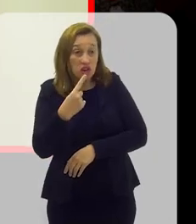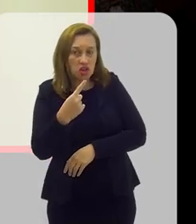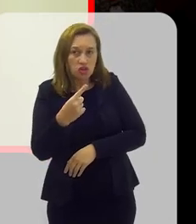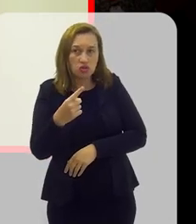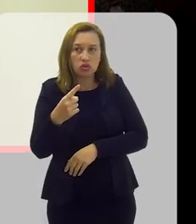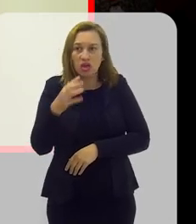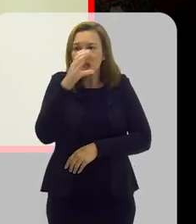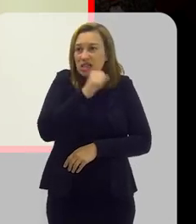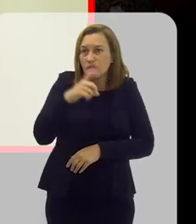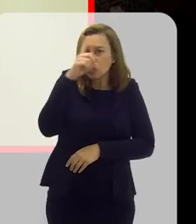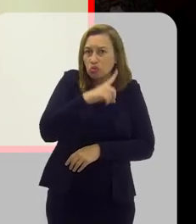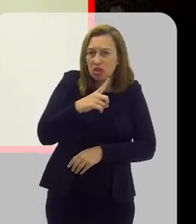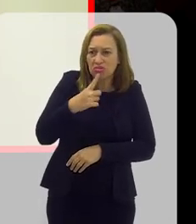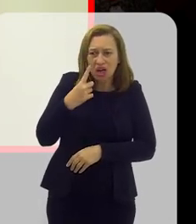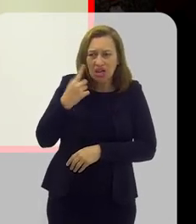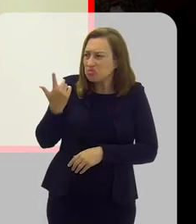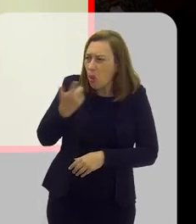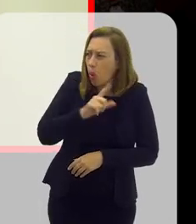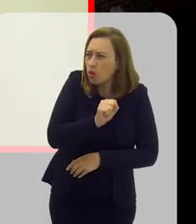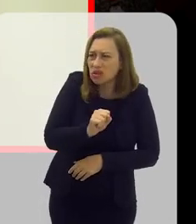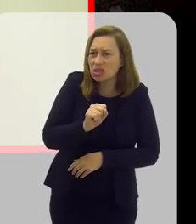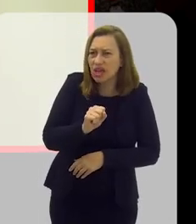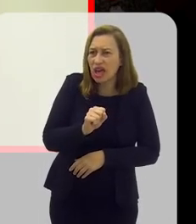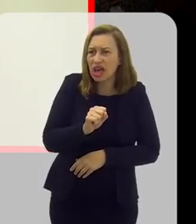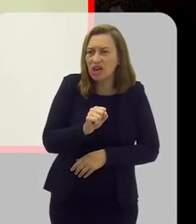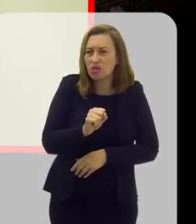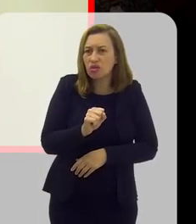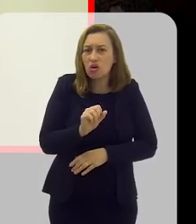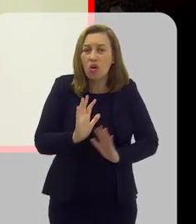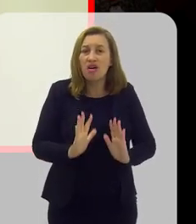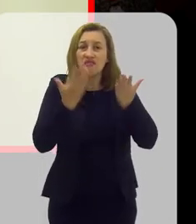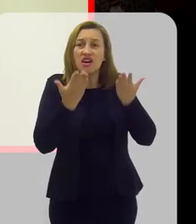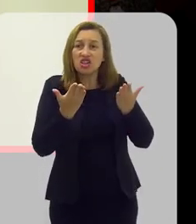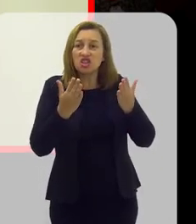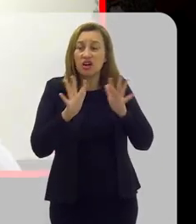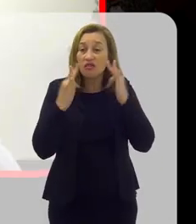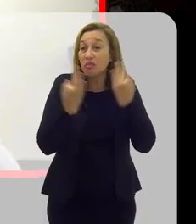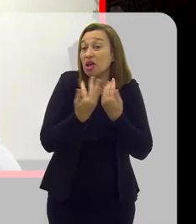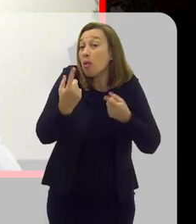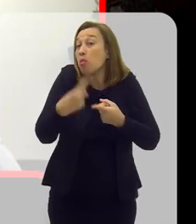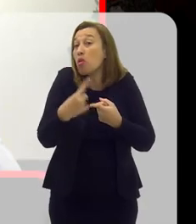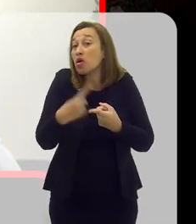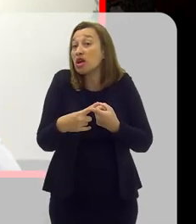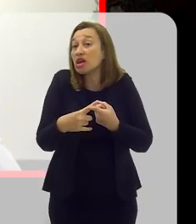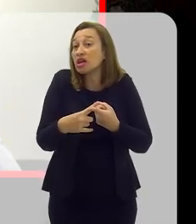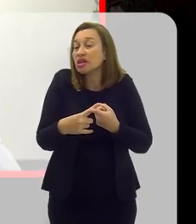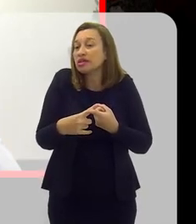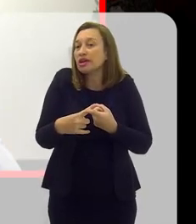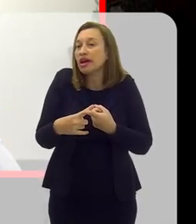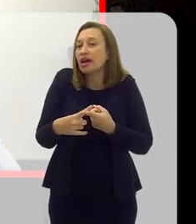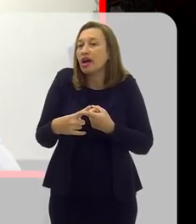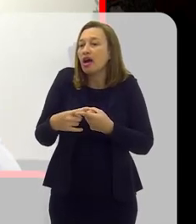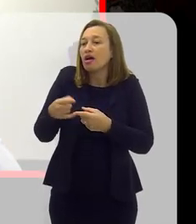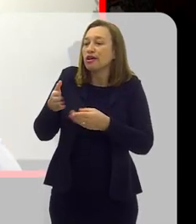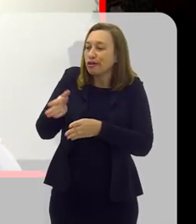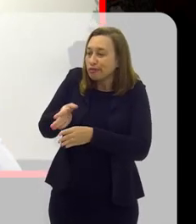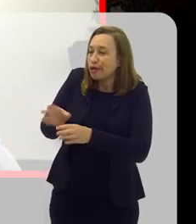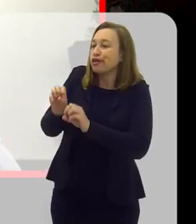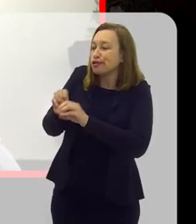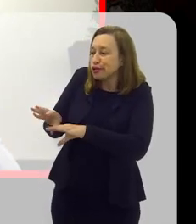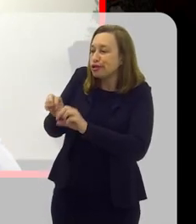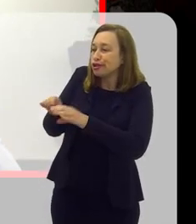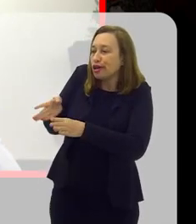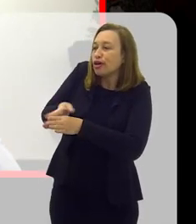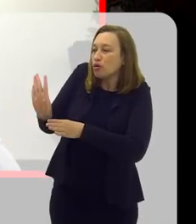nos finais de semana, ela não consegue participar de um ou de outro evento da família, porque está em programa de orientação, de escovação